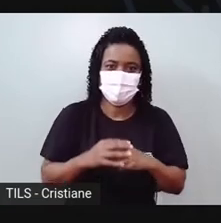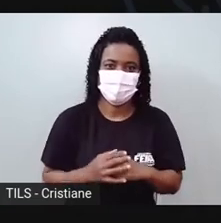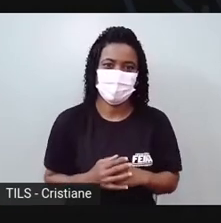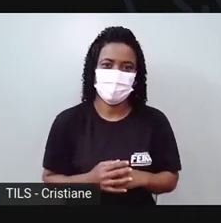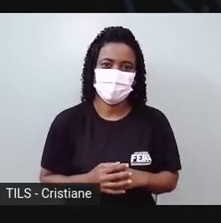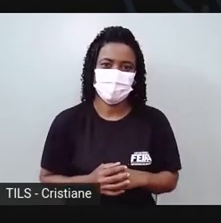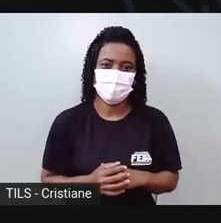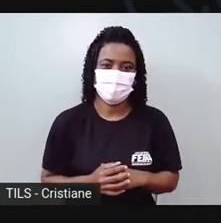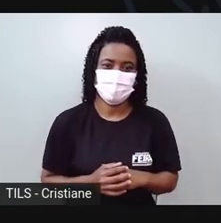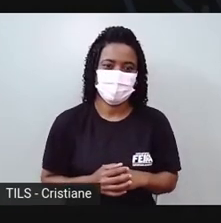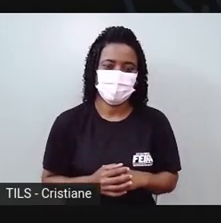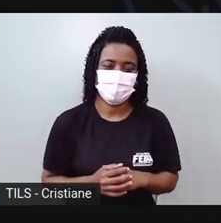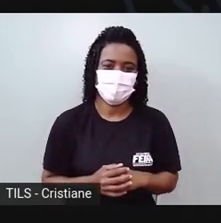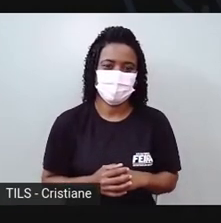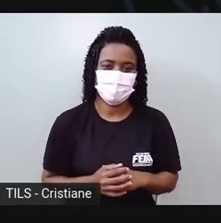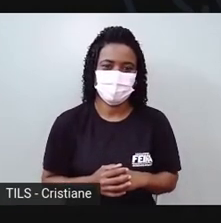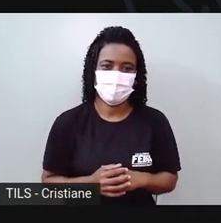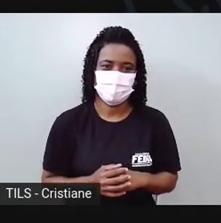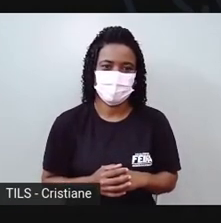Aí a gente vai